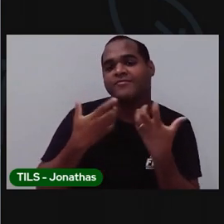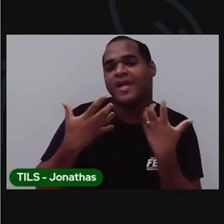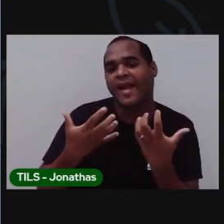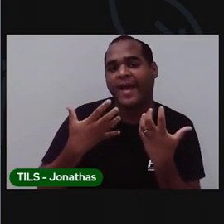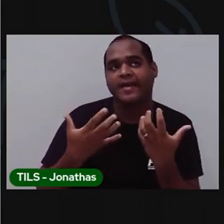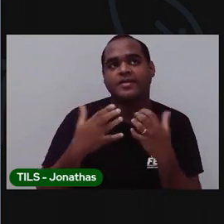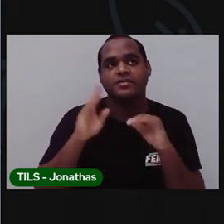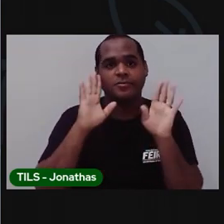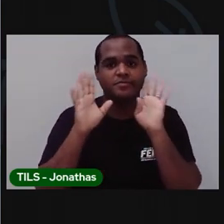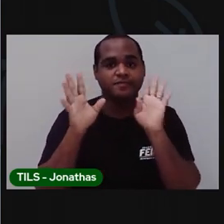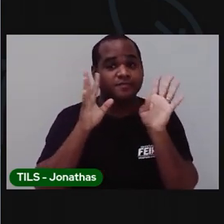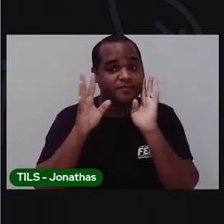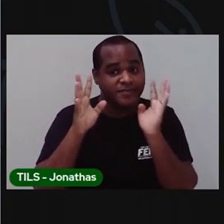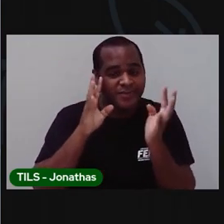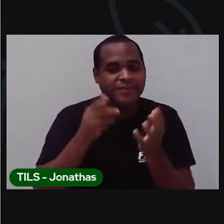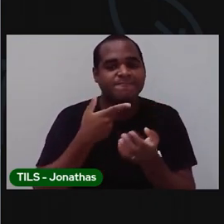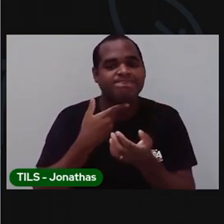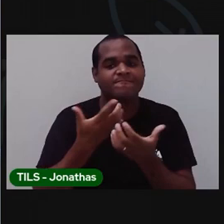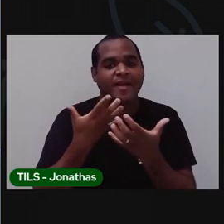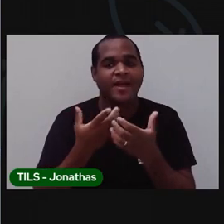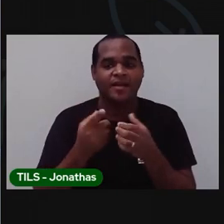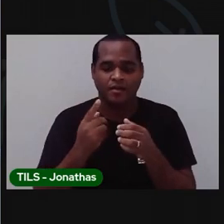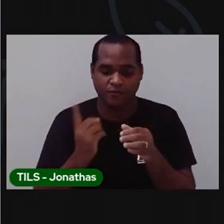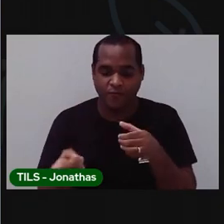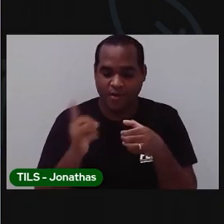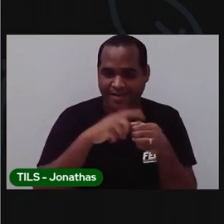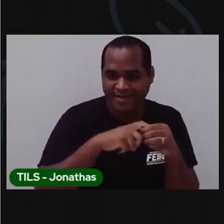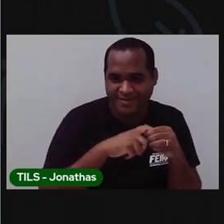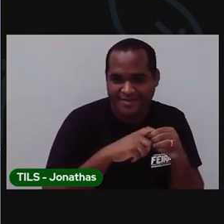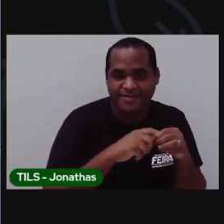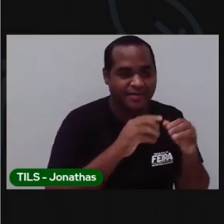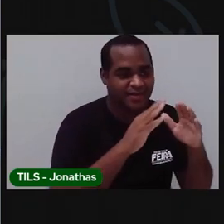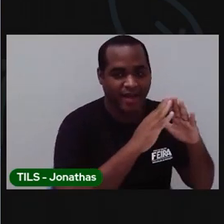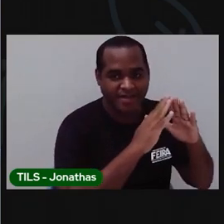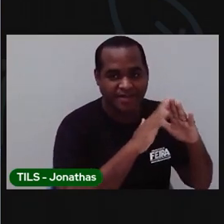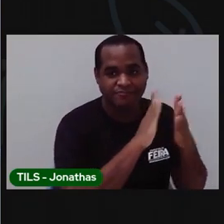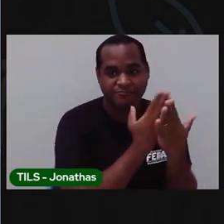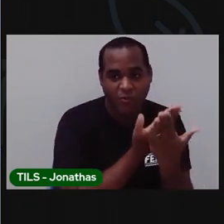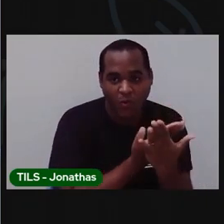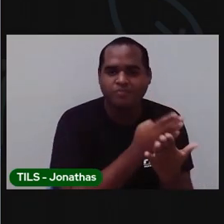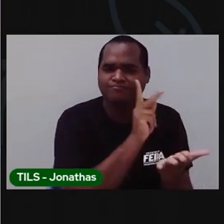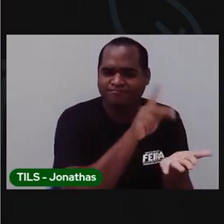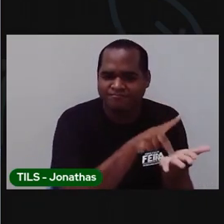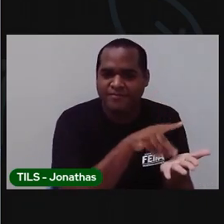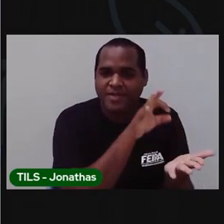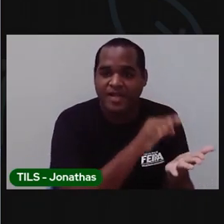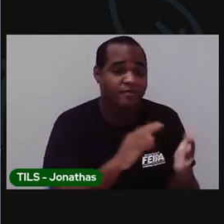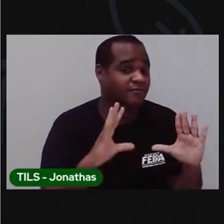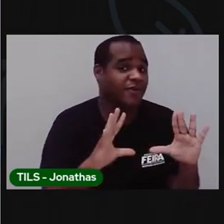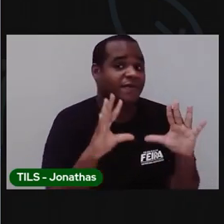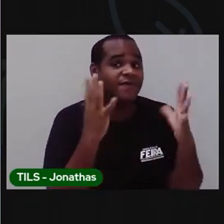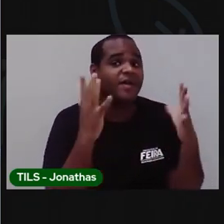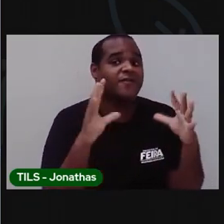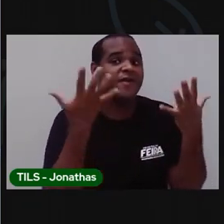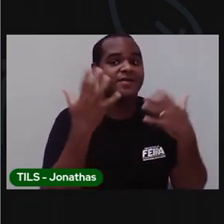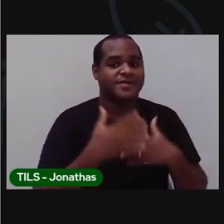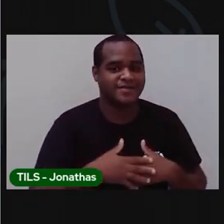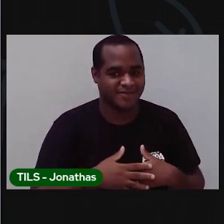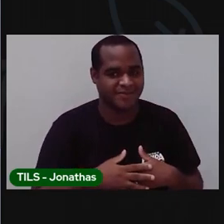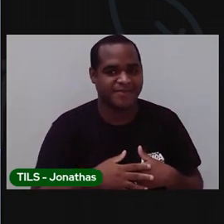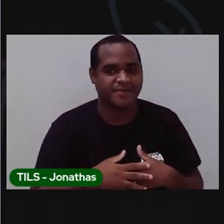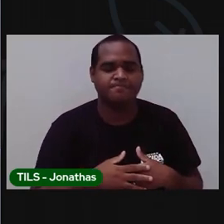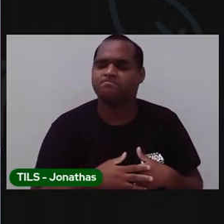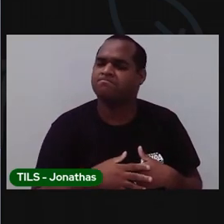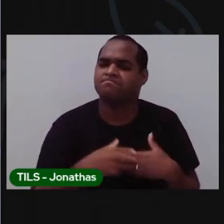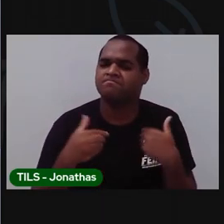que tivesse. No dia que a gente se reunisse presencialmente. Para festejar. Então,